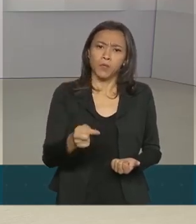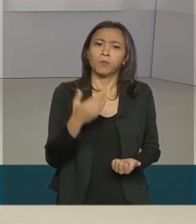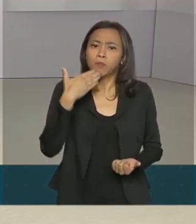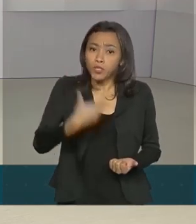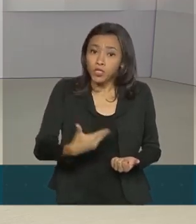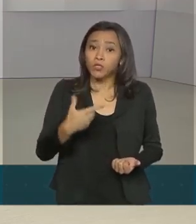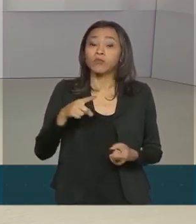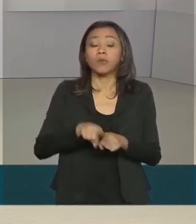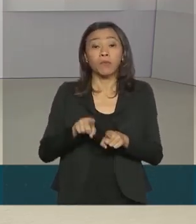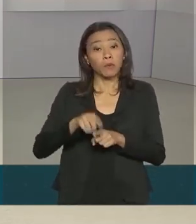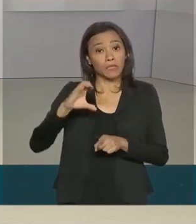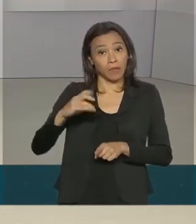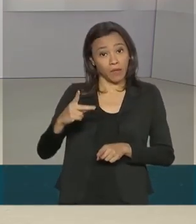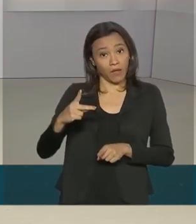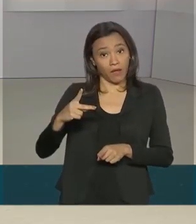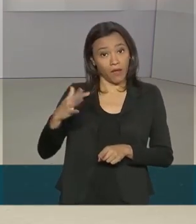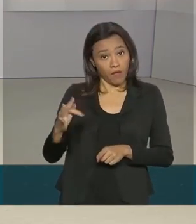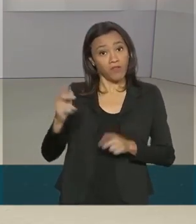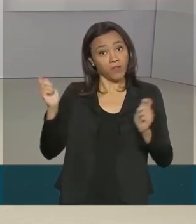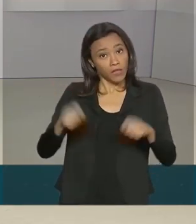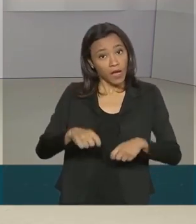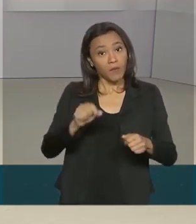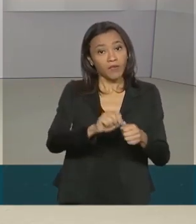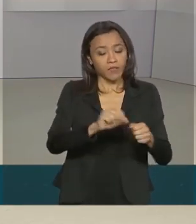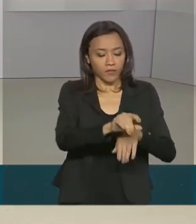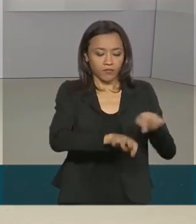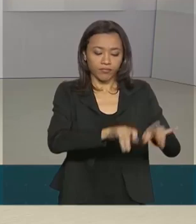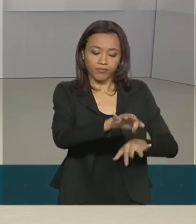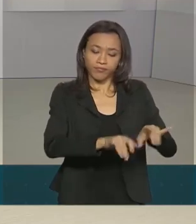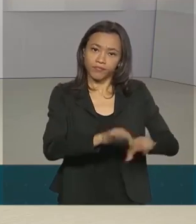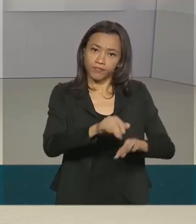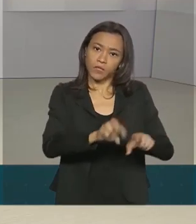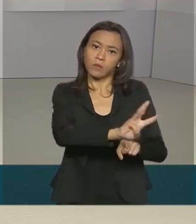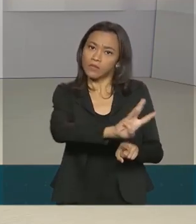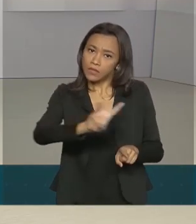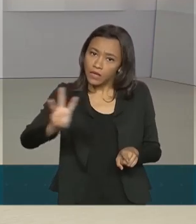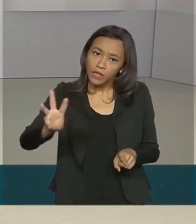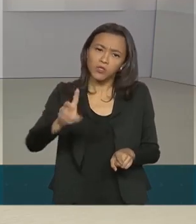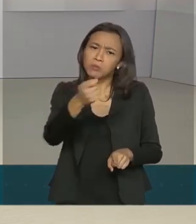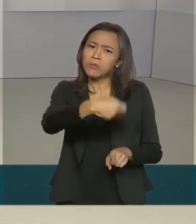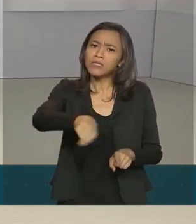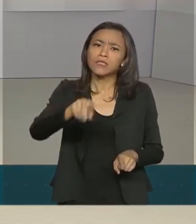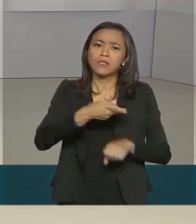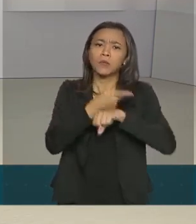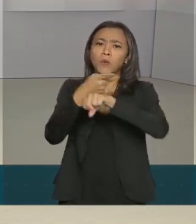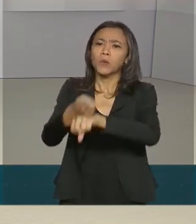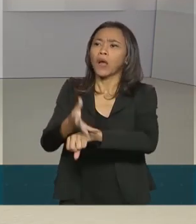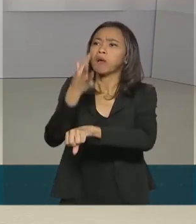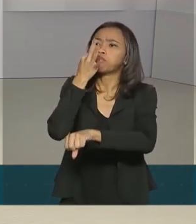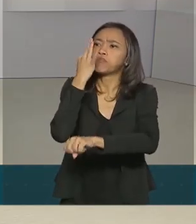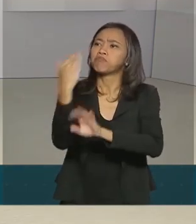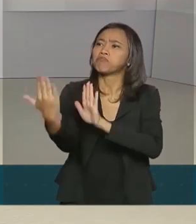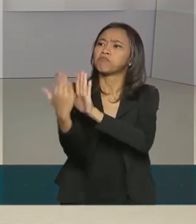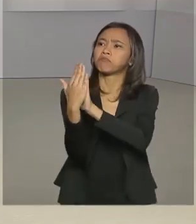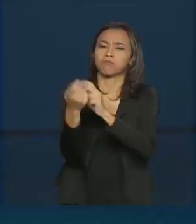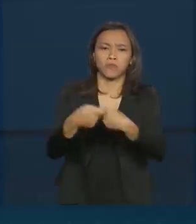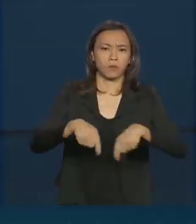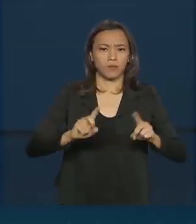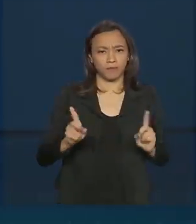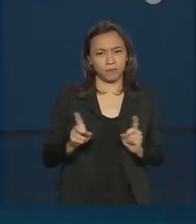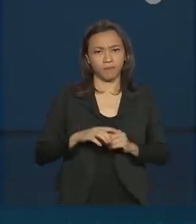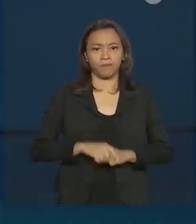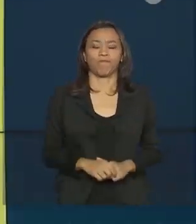CPF pode ser feito pela internet e no site da Economia. Não precisa ir a uma unidade presencial de atendimento.